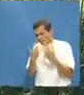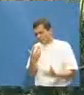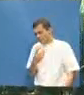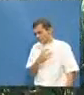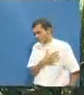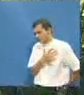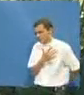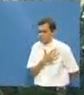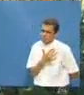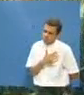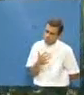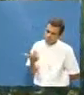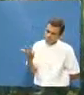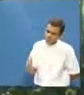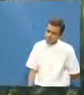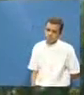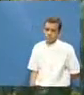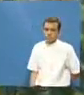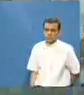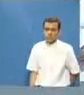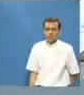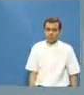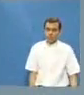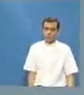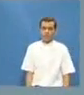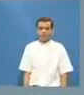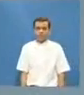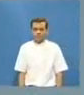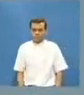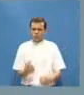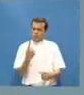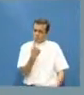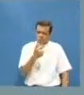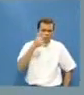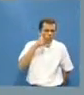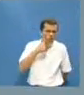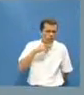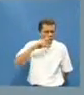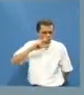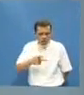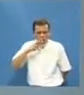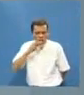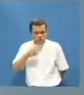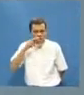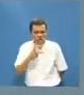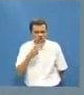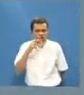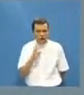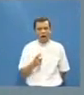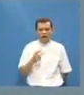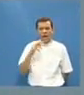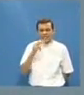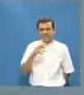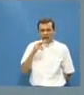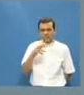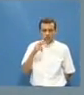a gente fica com dó agora, uma mulher estrangeira, sozinha, abandonada sem ter